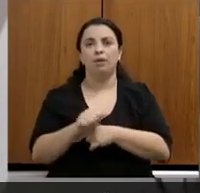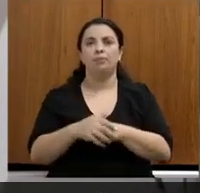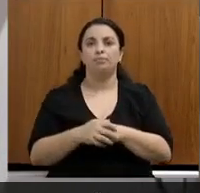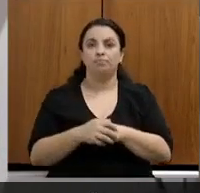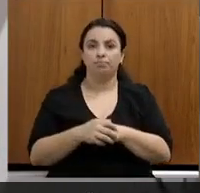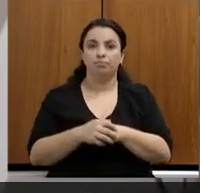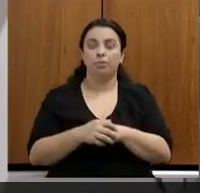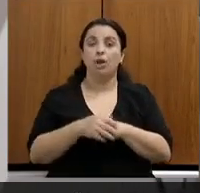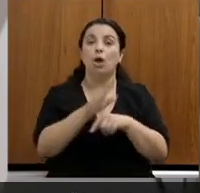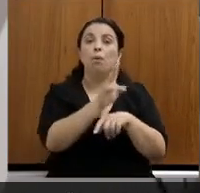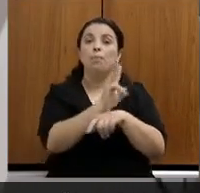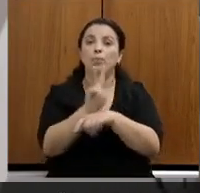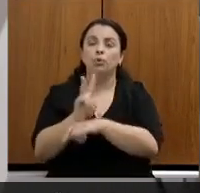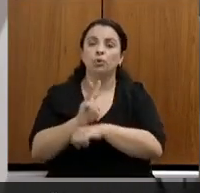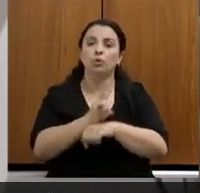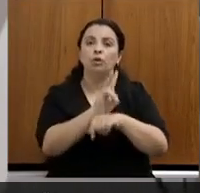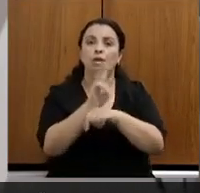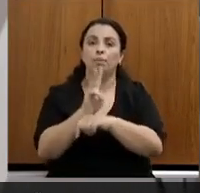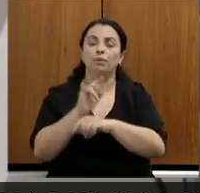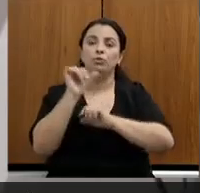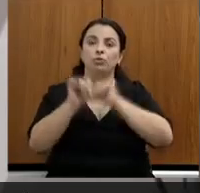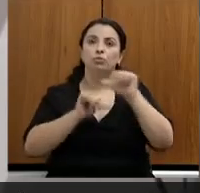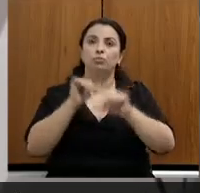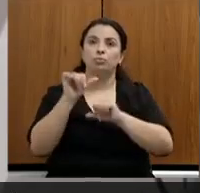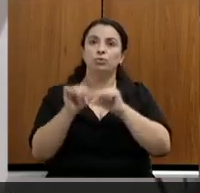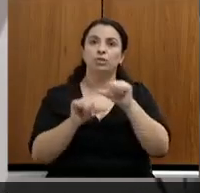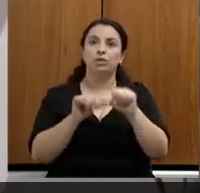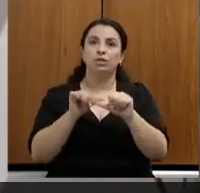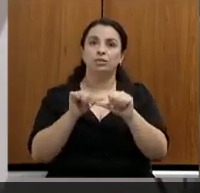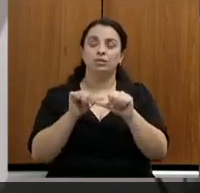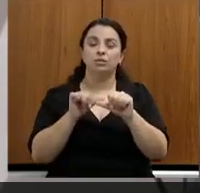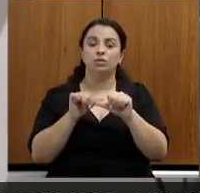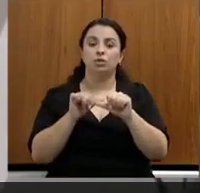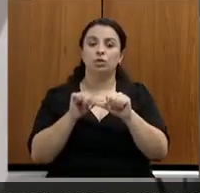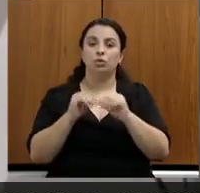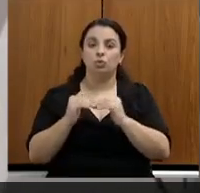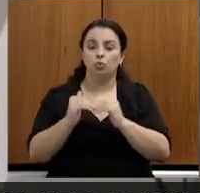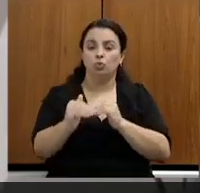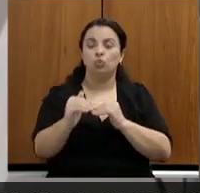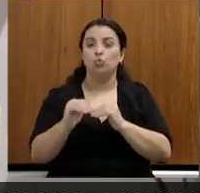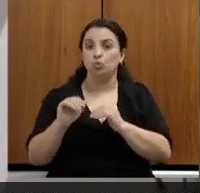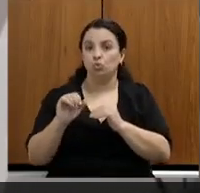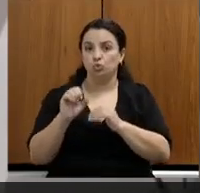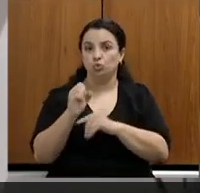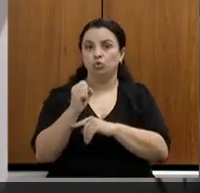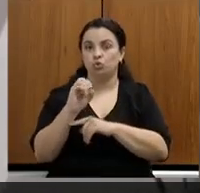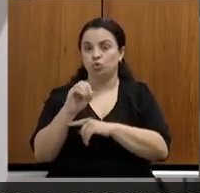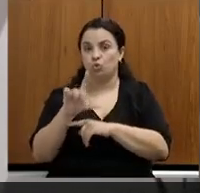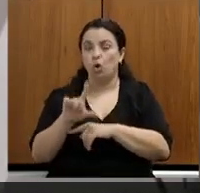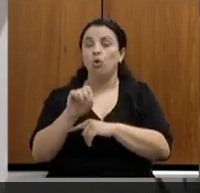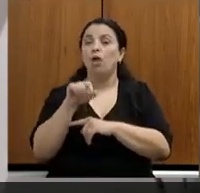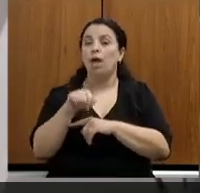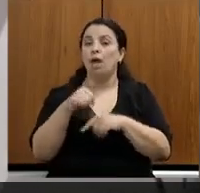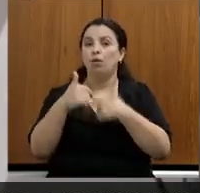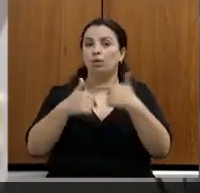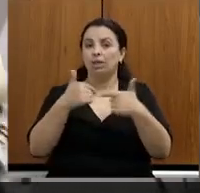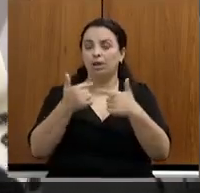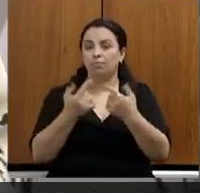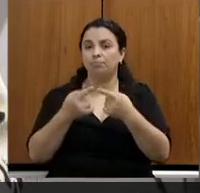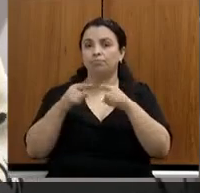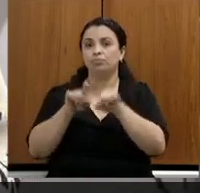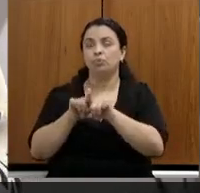Monitoramento de mudanças na cobertura do solo. Então, esse é um trabalho feito em articulação com o Estudo Estadual de